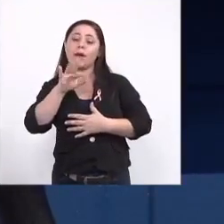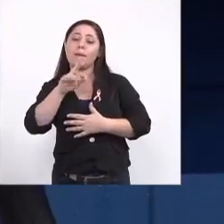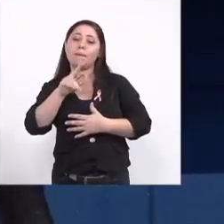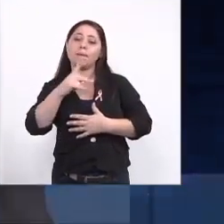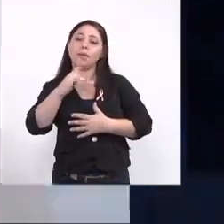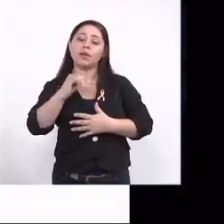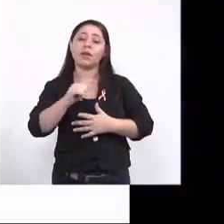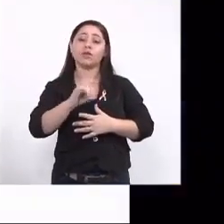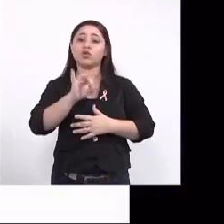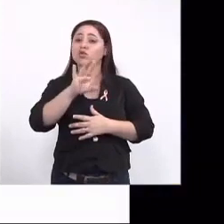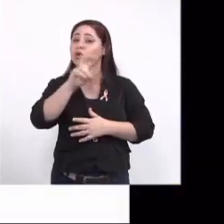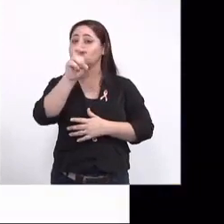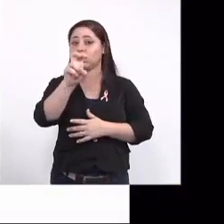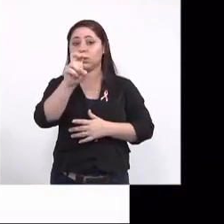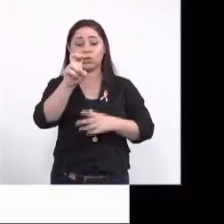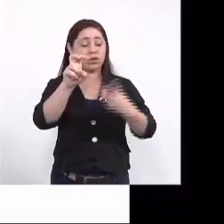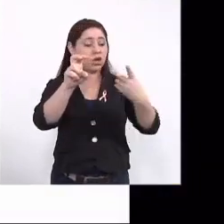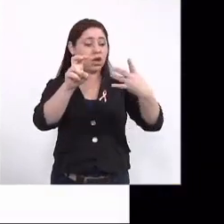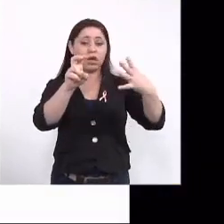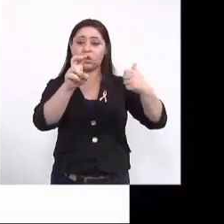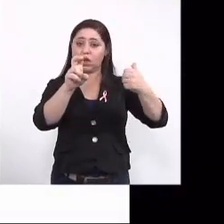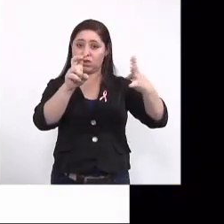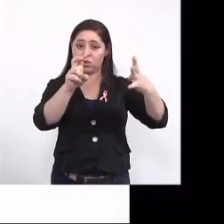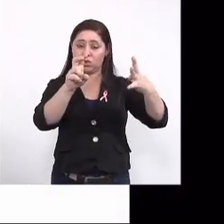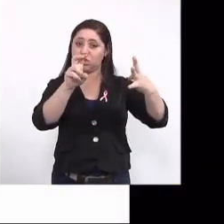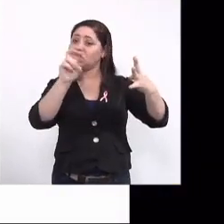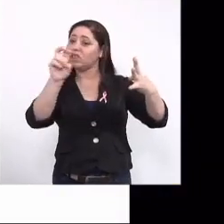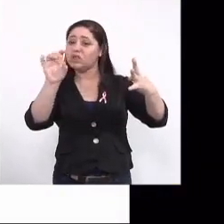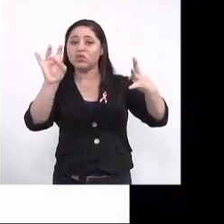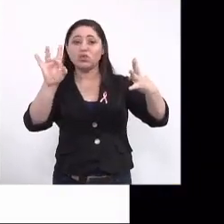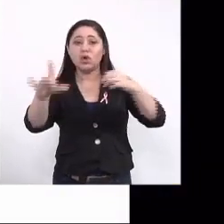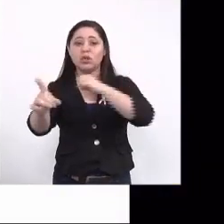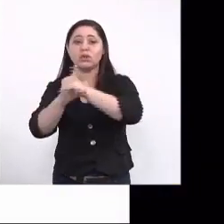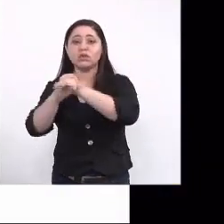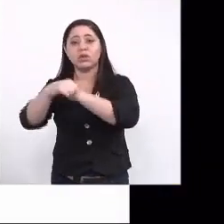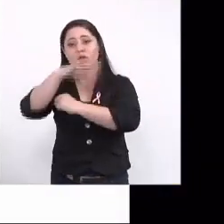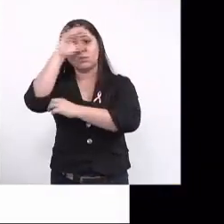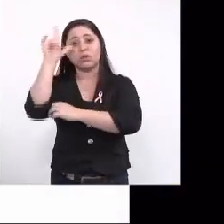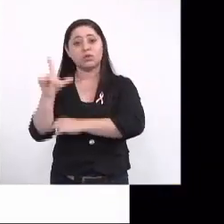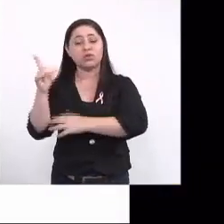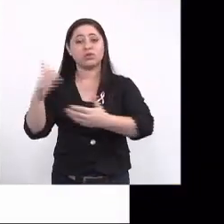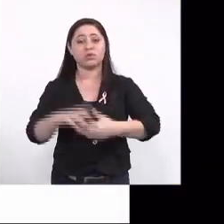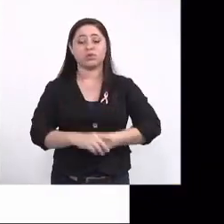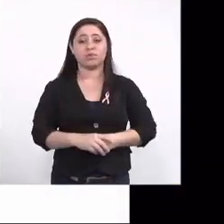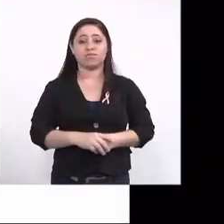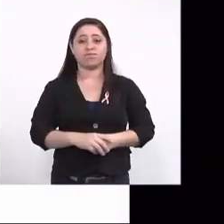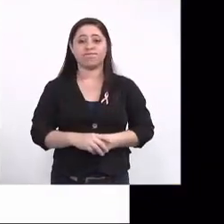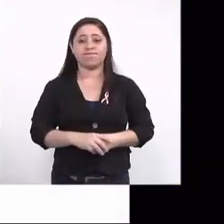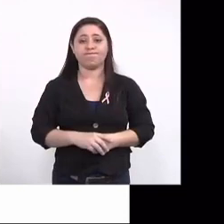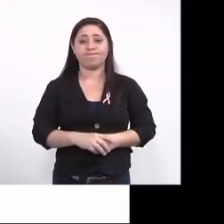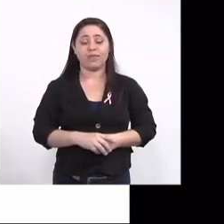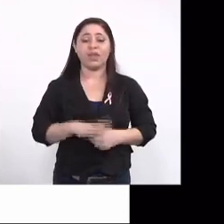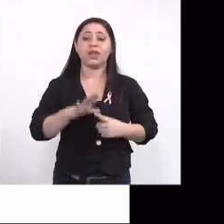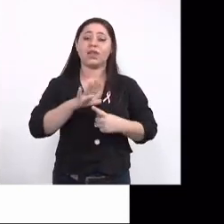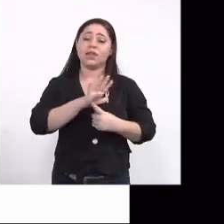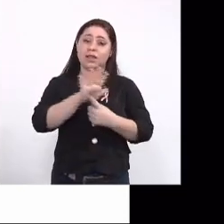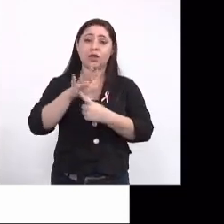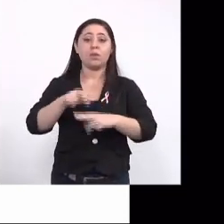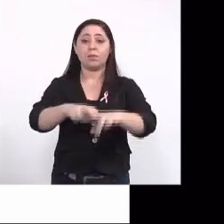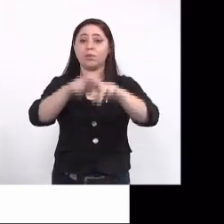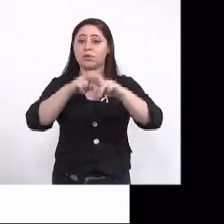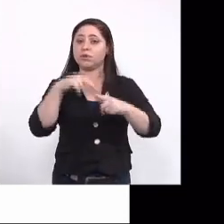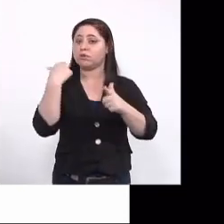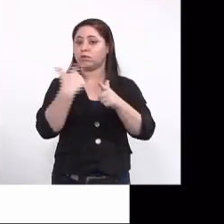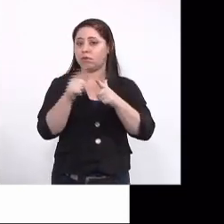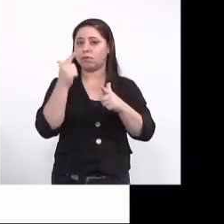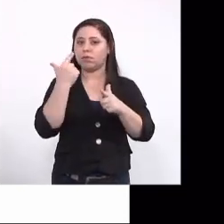e só 5 dessas 14 crianças estavam assistidas aqui em Mato Grosso do Sul. E, mediante essa demanda, essa